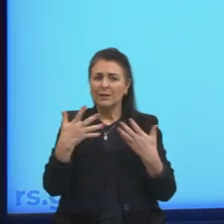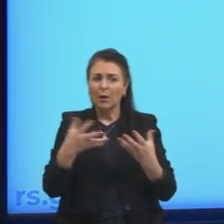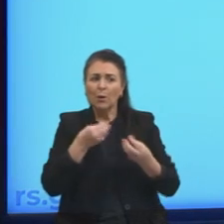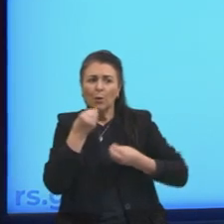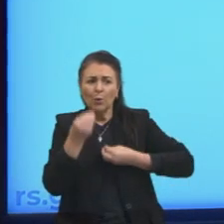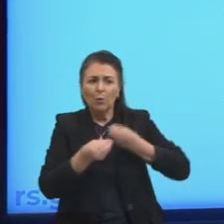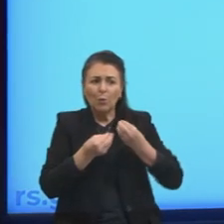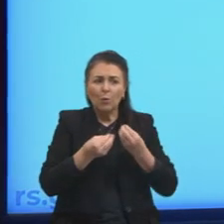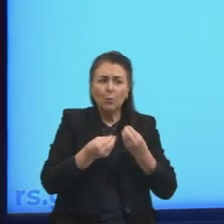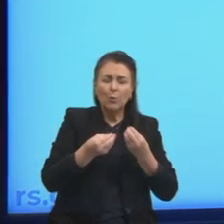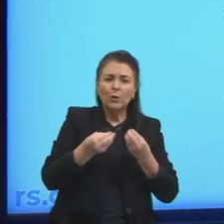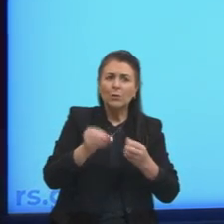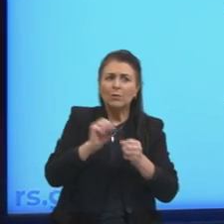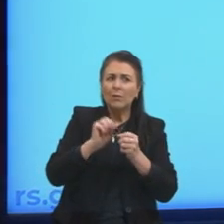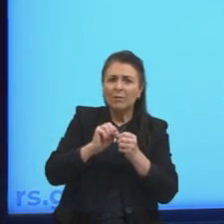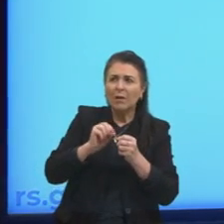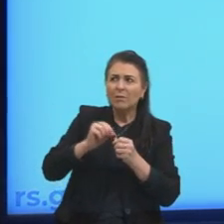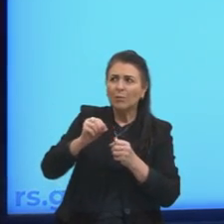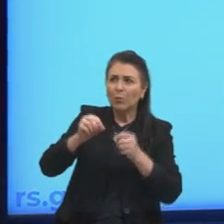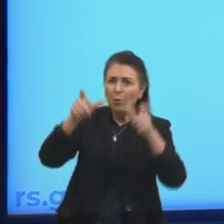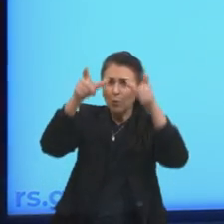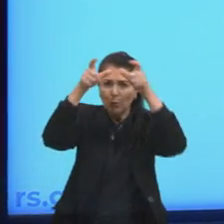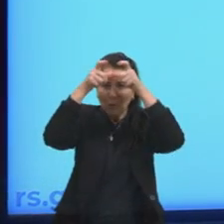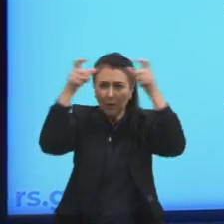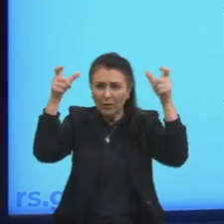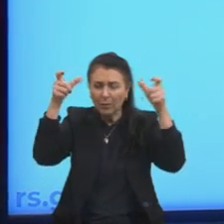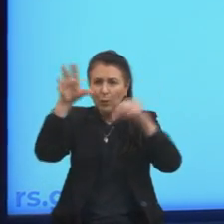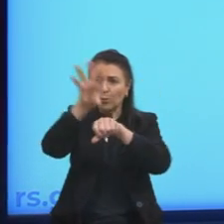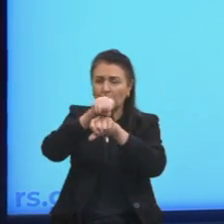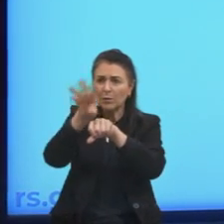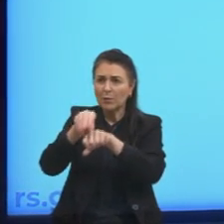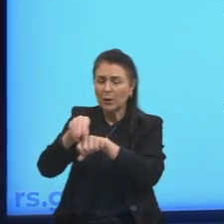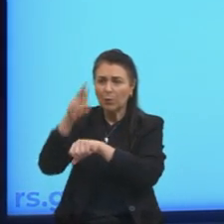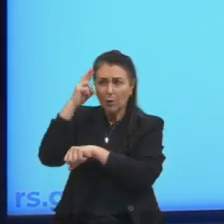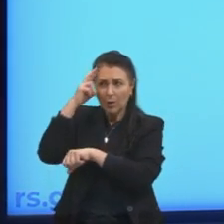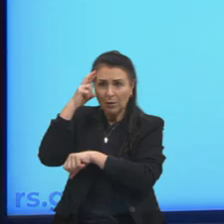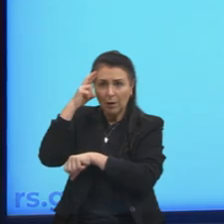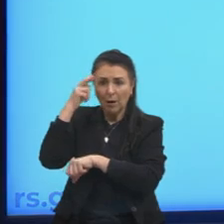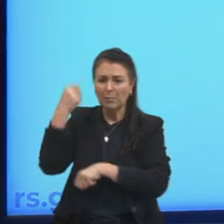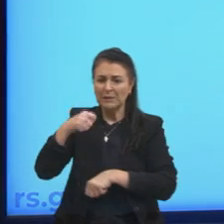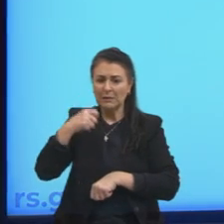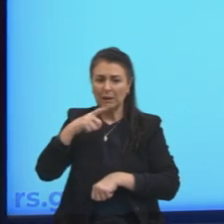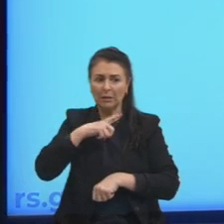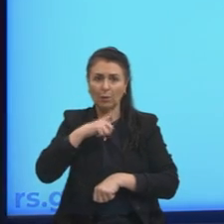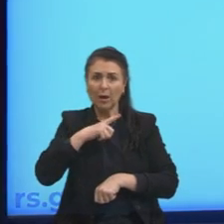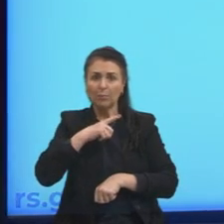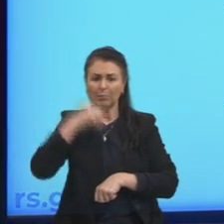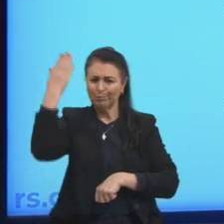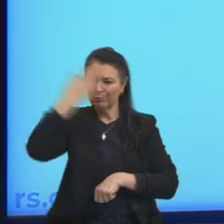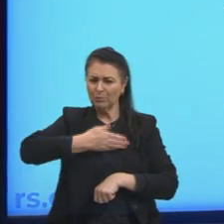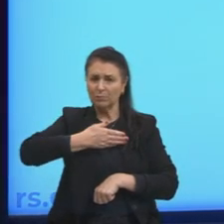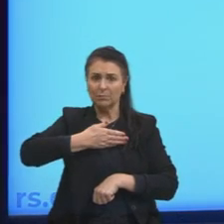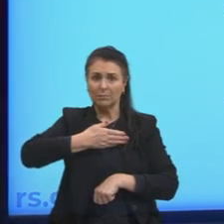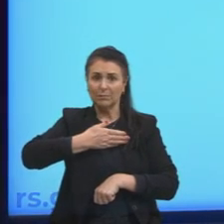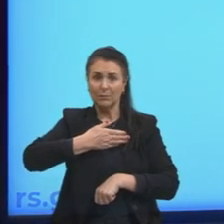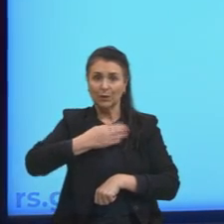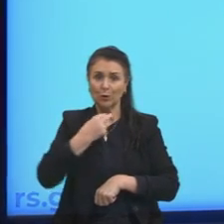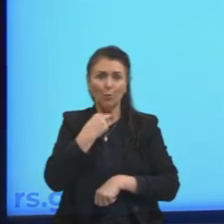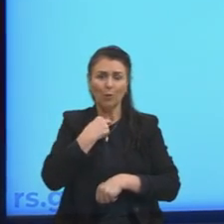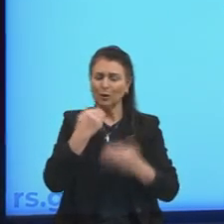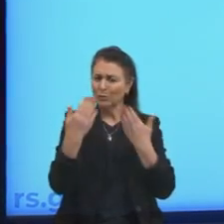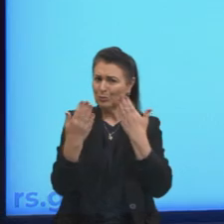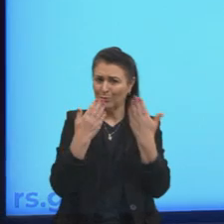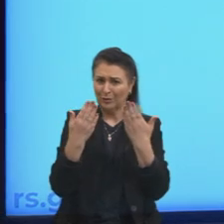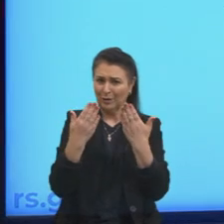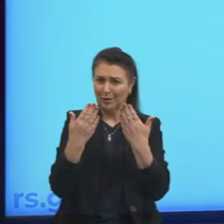conhecimento racional, que se chega à razão? Por exemplo, tem que ter evidências, ser evidente, não pode ter dúvidas, não pode ter